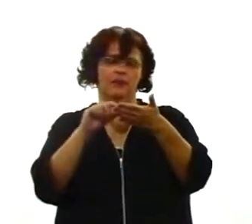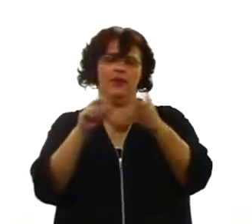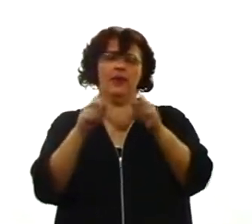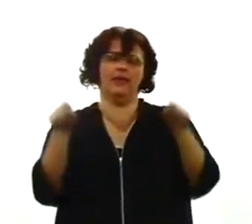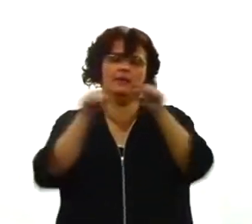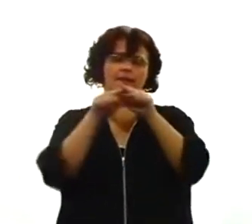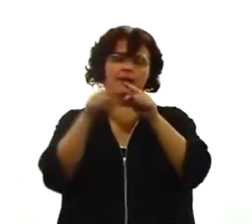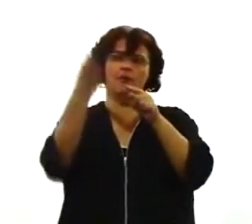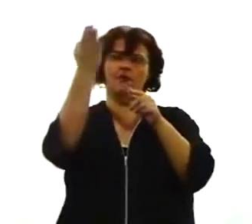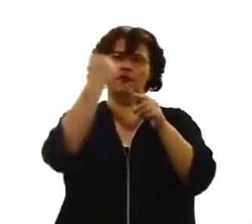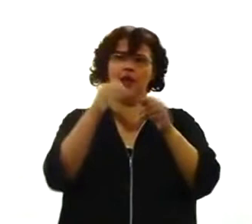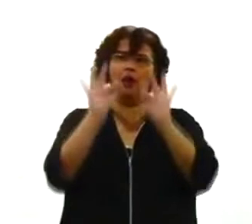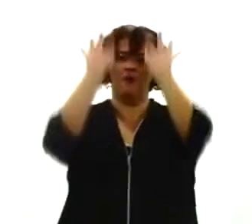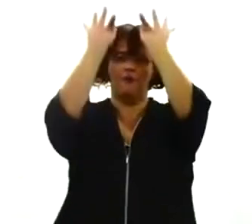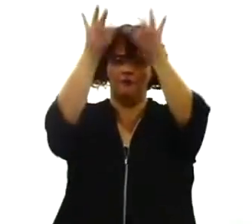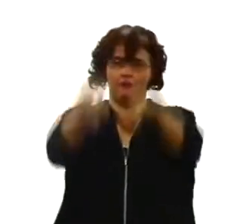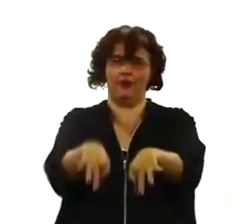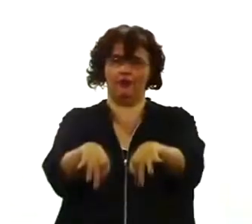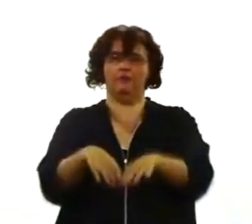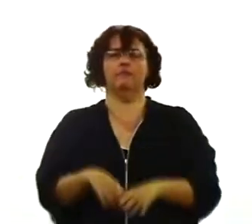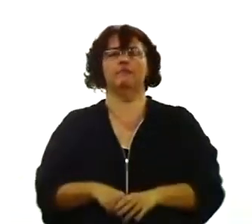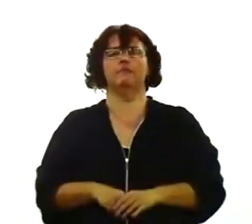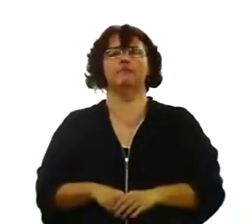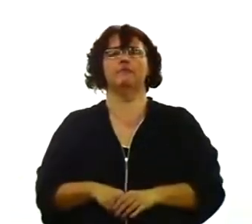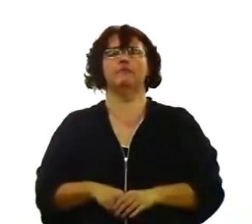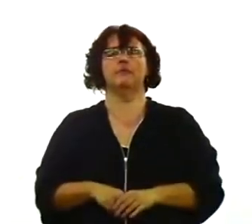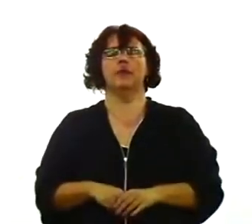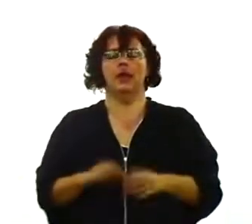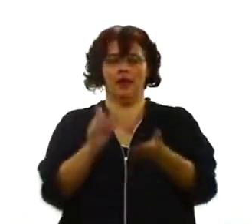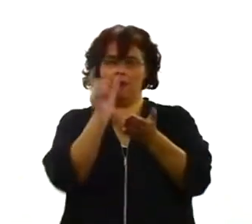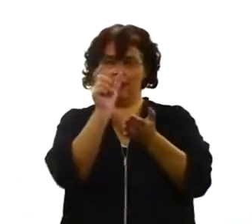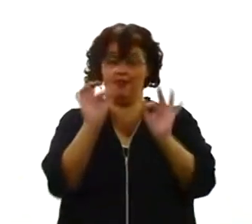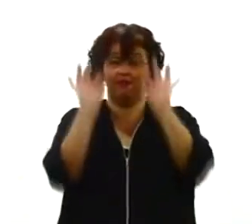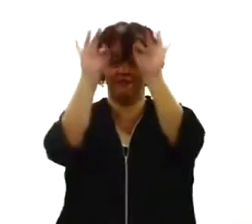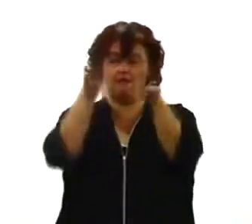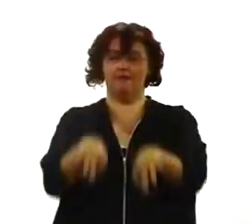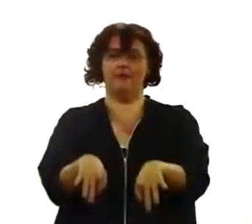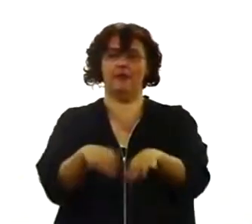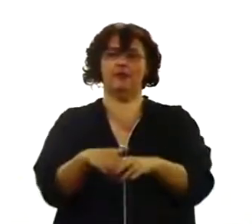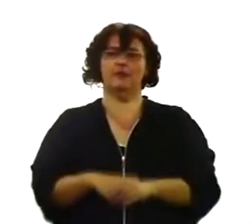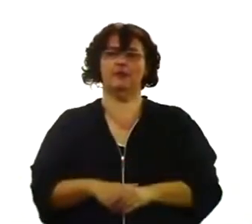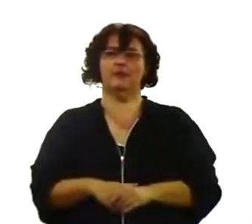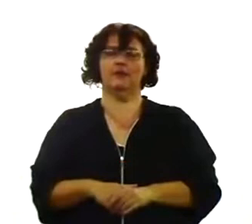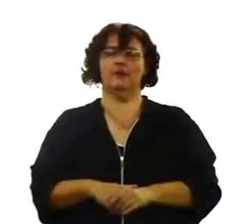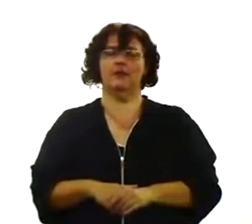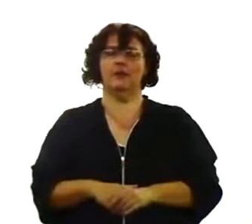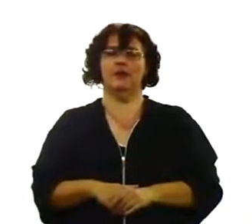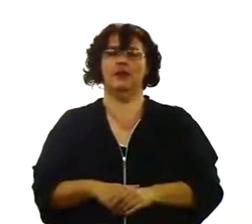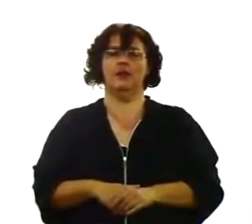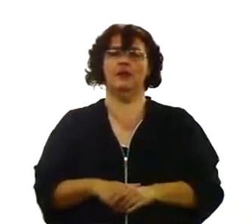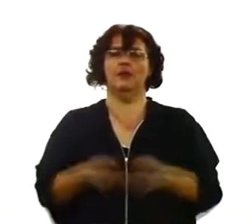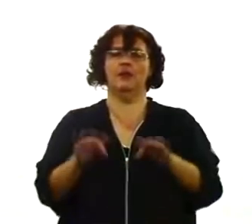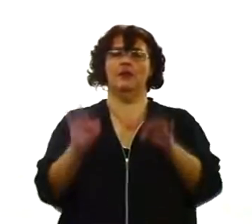o fim. Isso é uma certeza. A palavra fim aqui é o famoso telos de Deus, ou